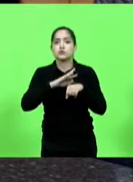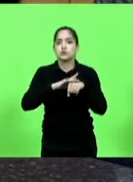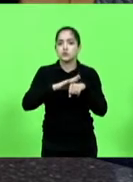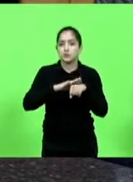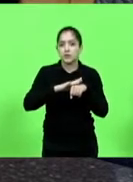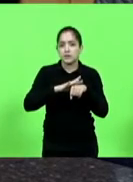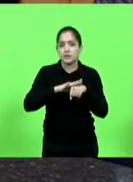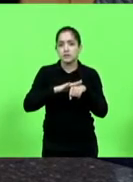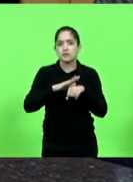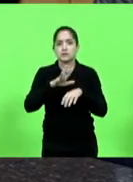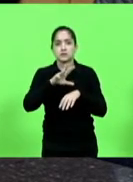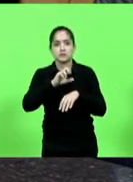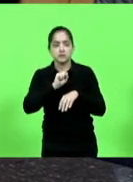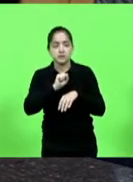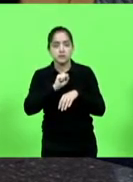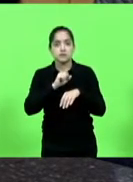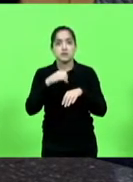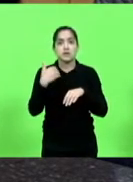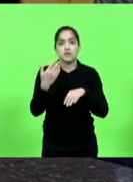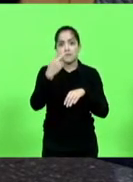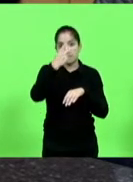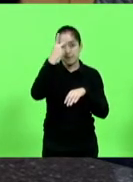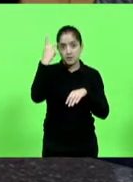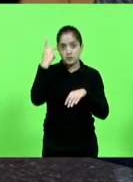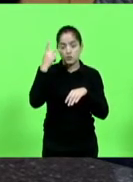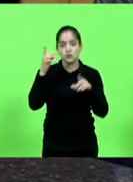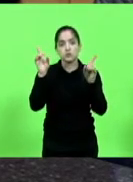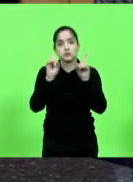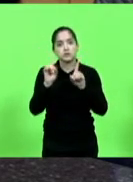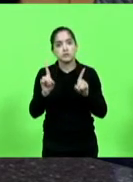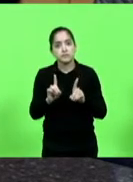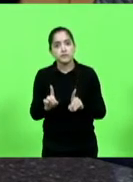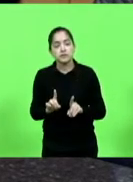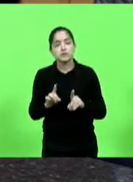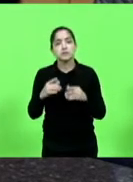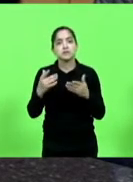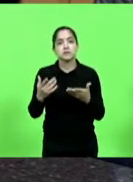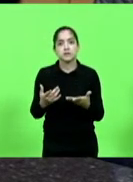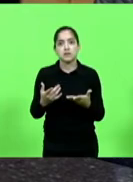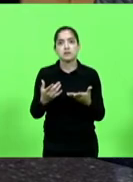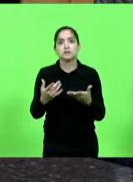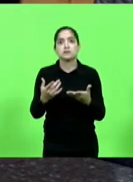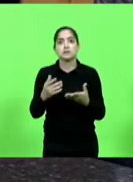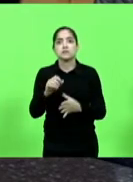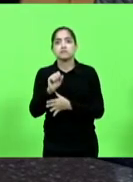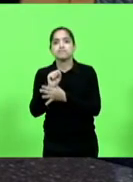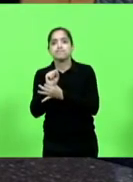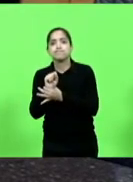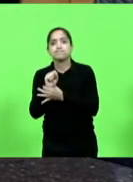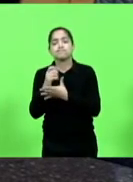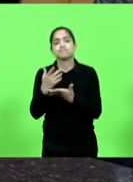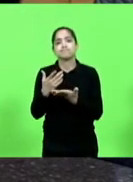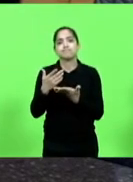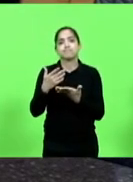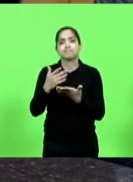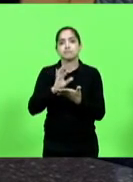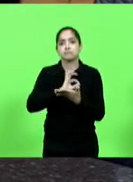não transmissíveis pessoas com deficiência permanente forças de segurança forças armadas